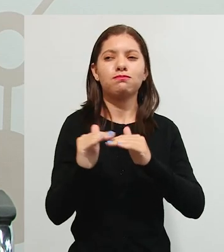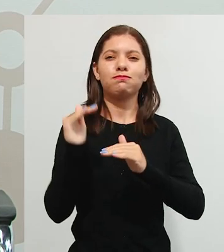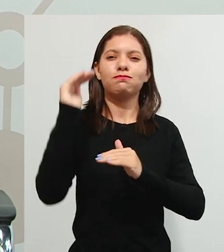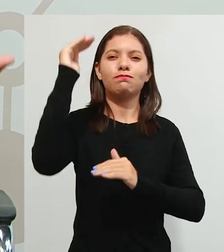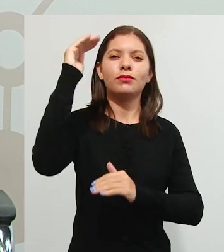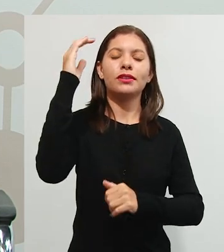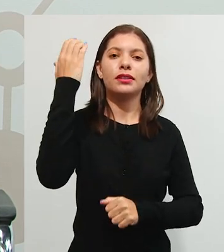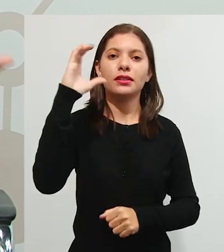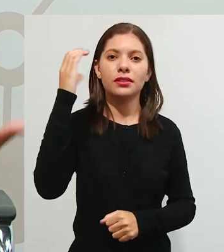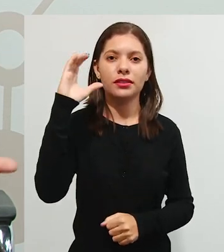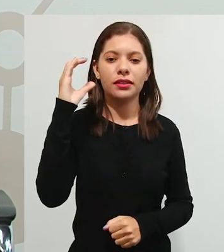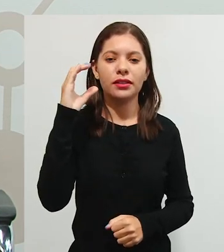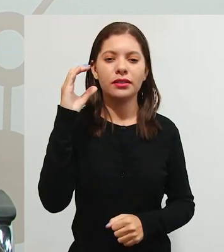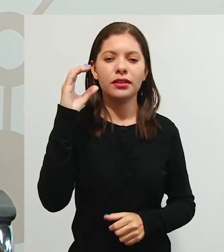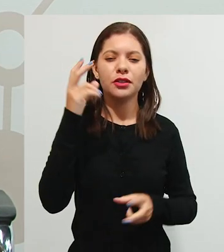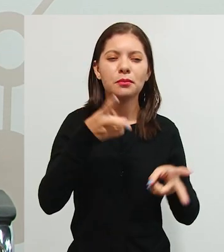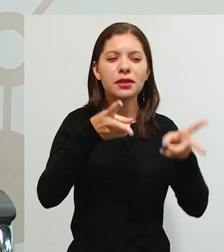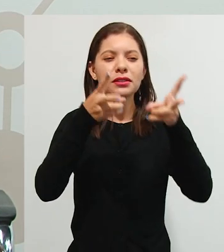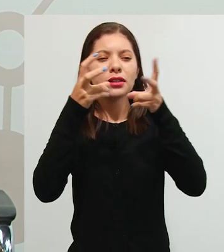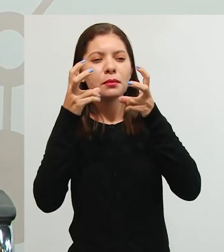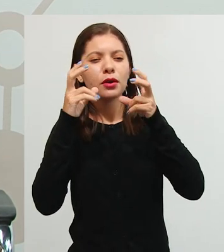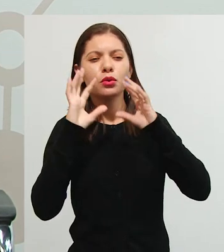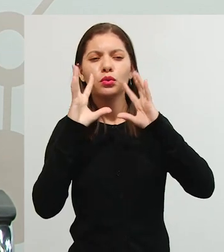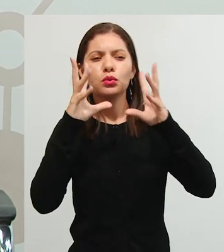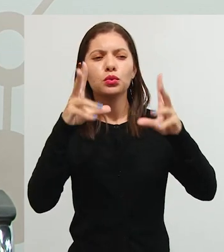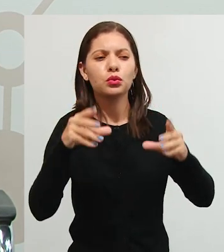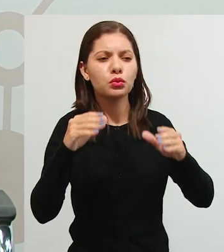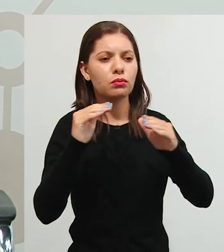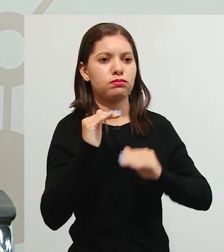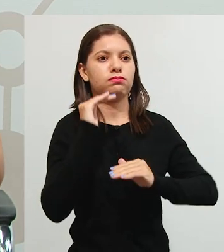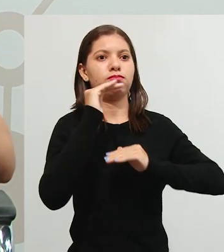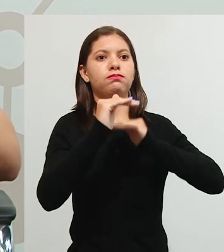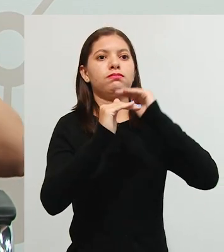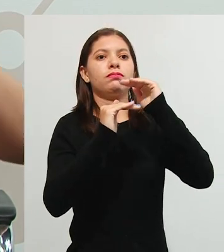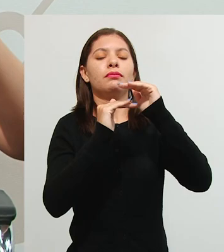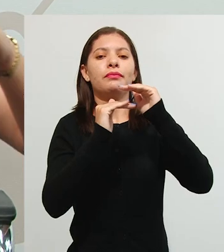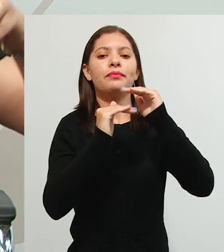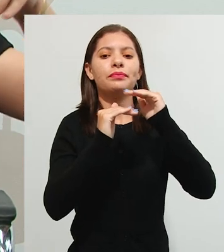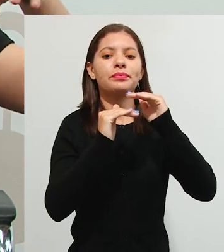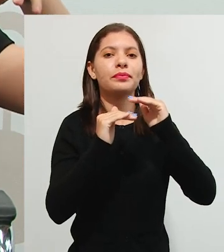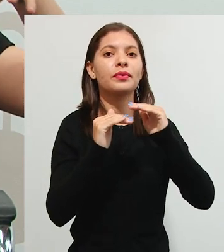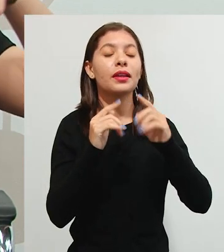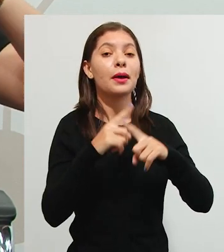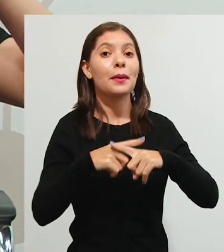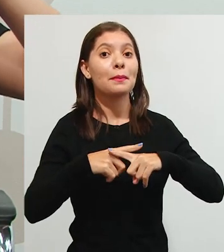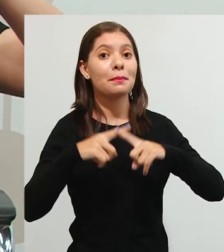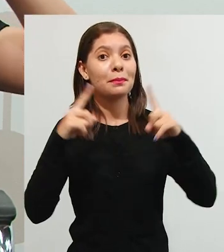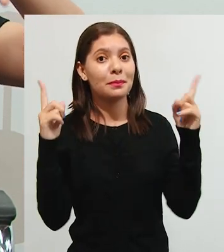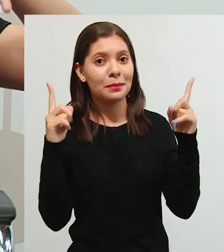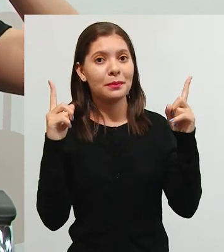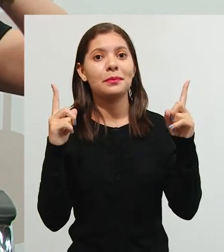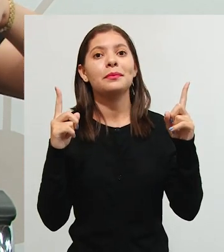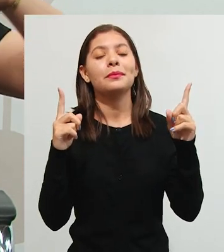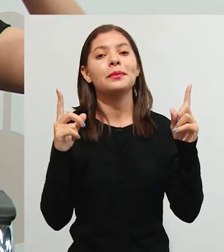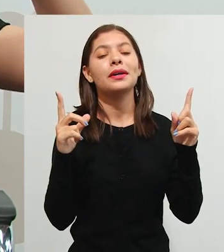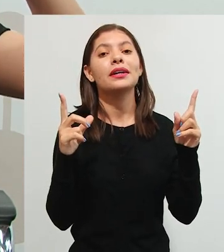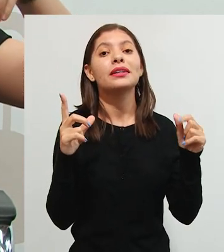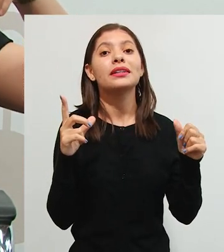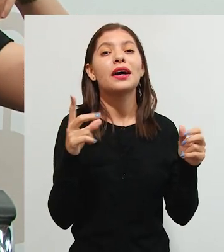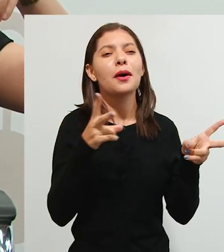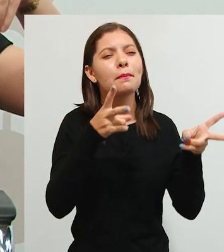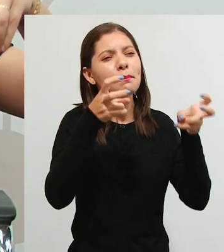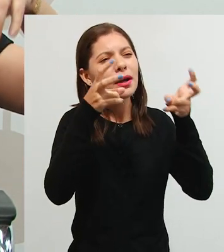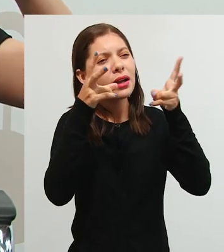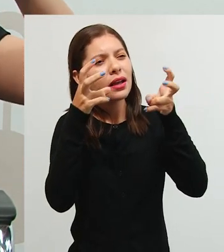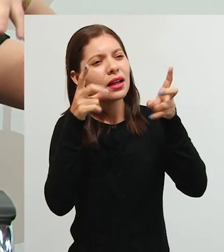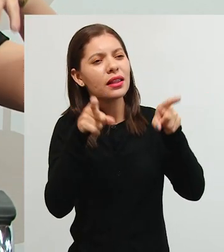tudo se evolui, contudo não há você né nós nós vemos que há